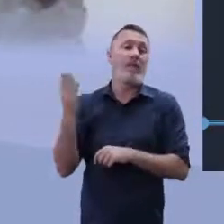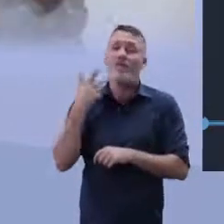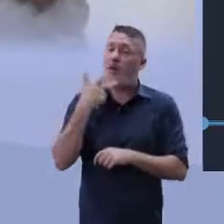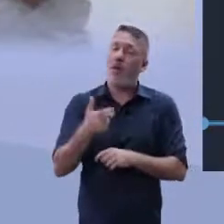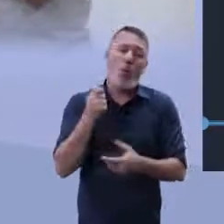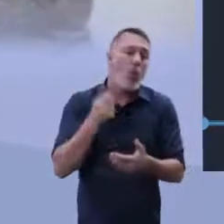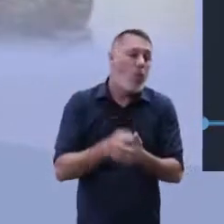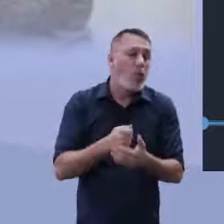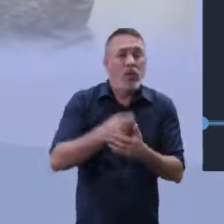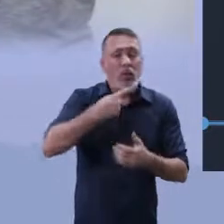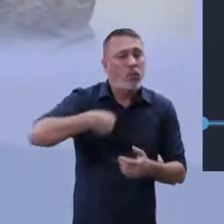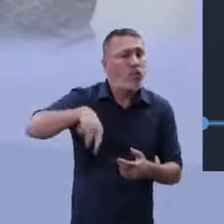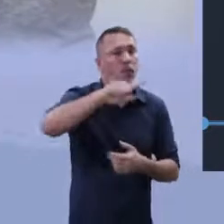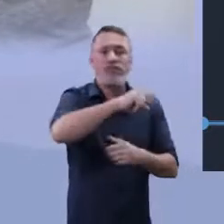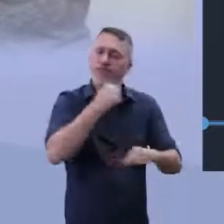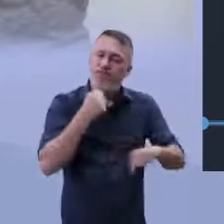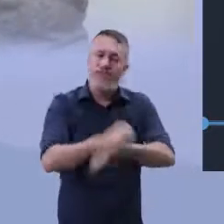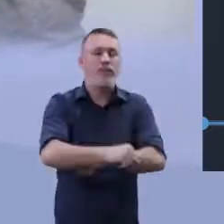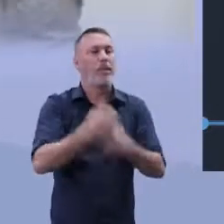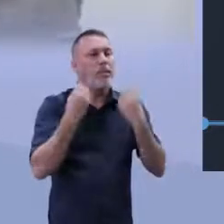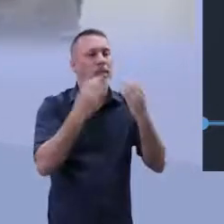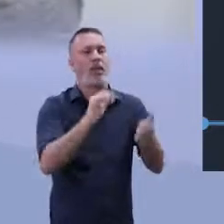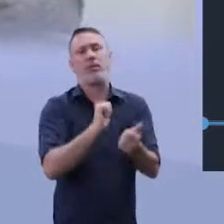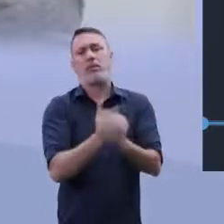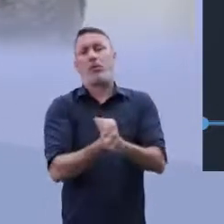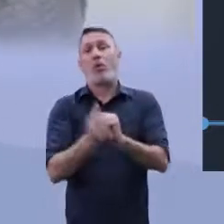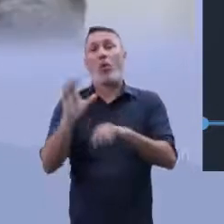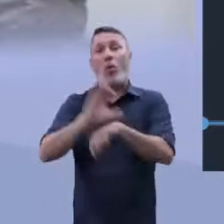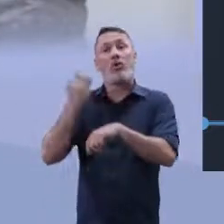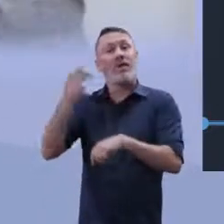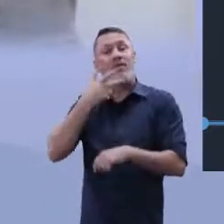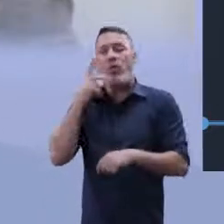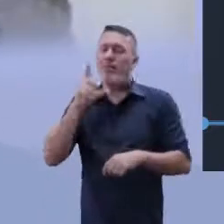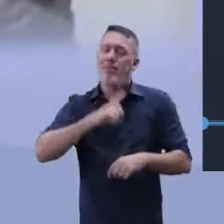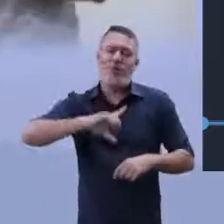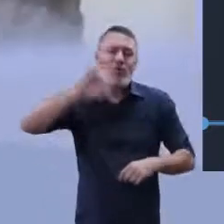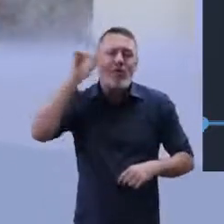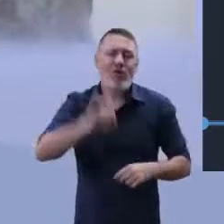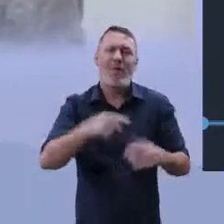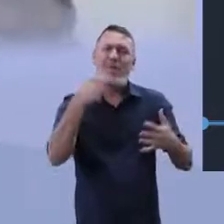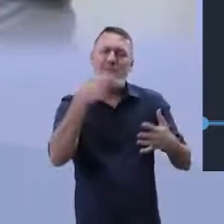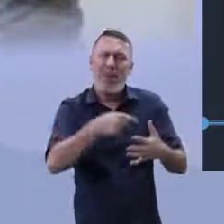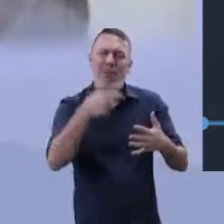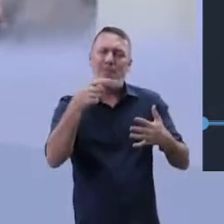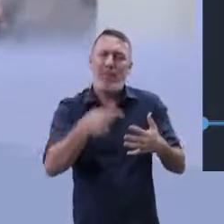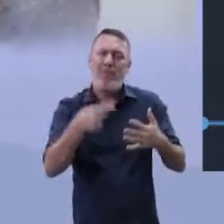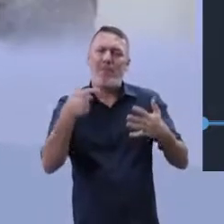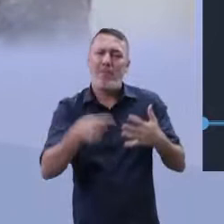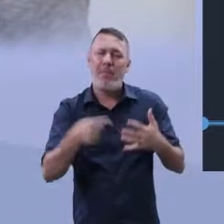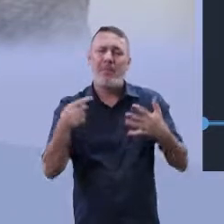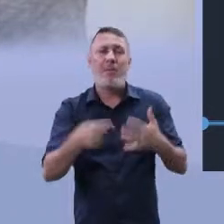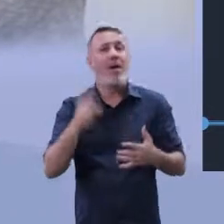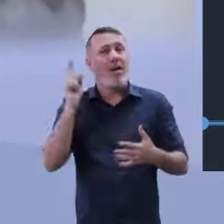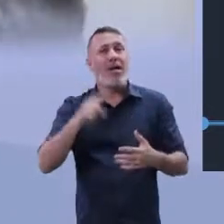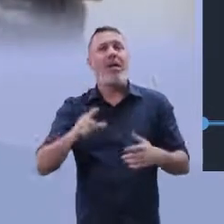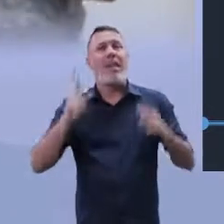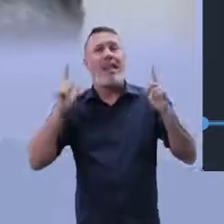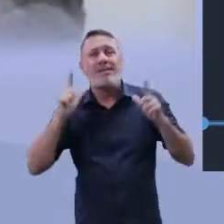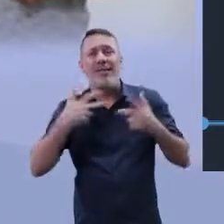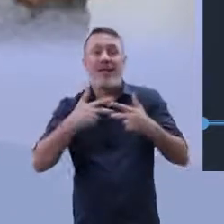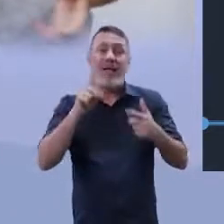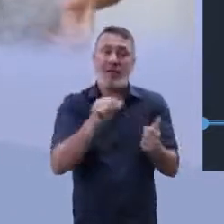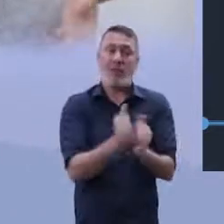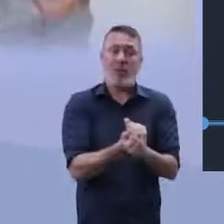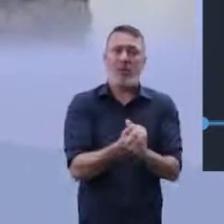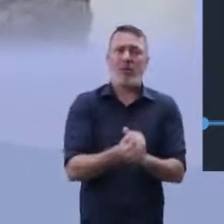Constituição. Beleza? A Constituição Federal, ela diz que nós temos o direito à educação, nós temos o direito ao lazer.